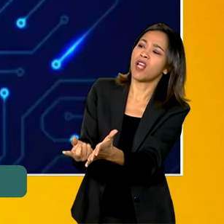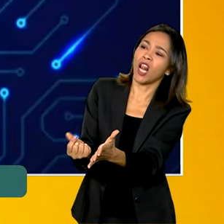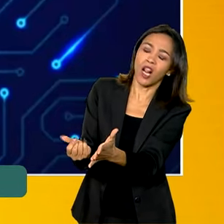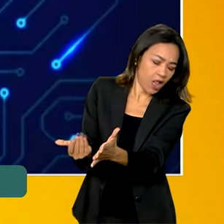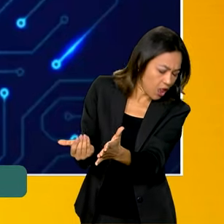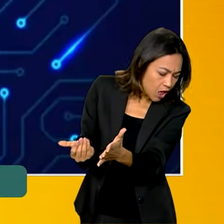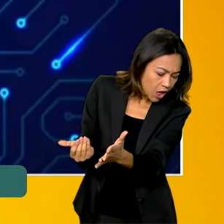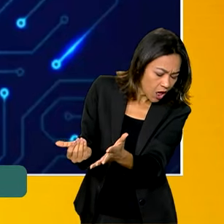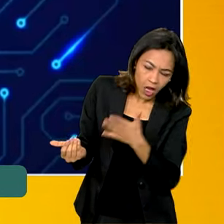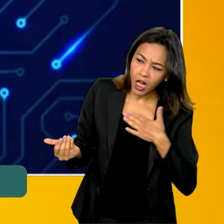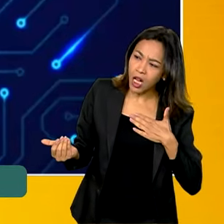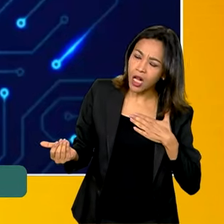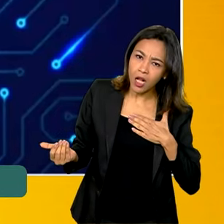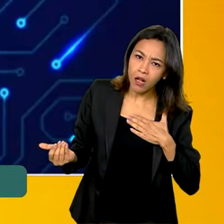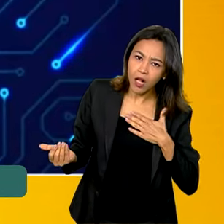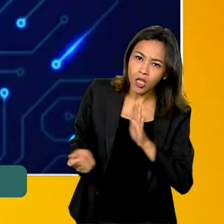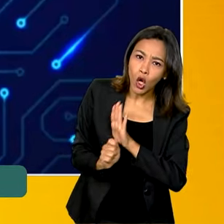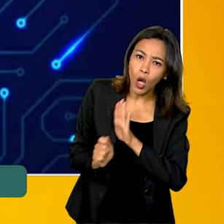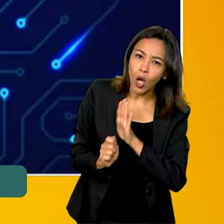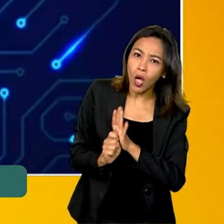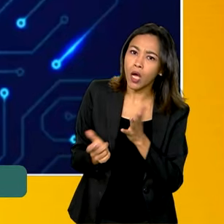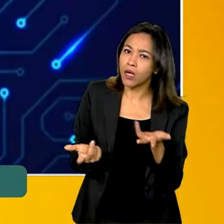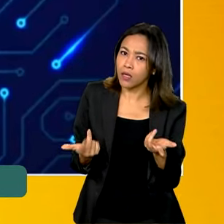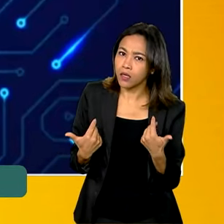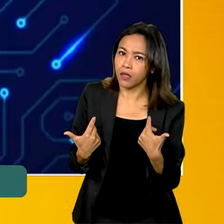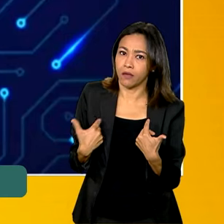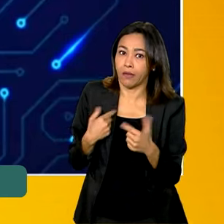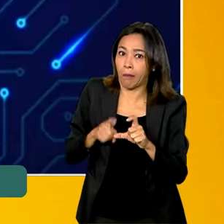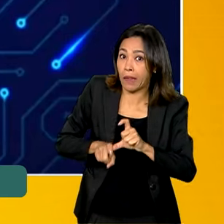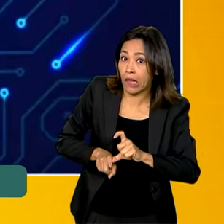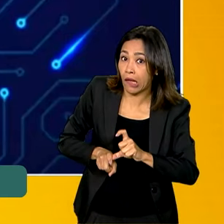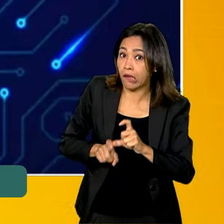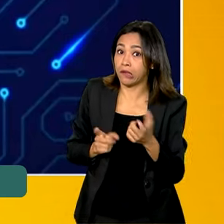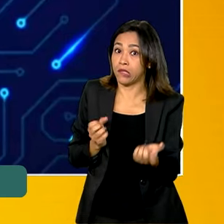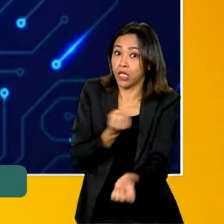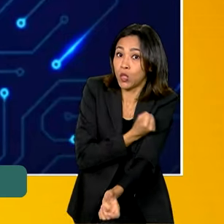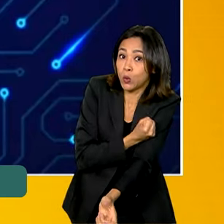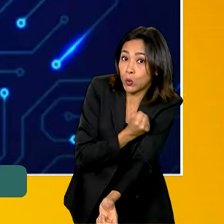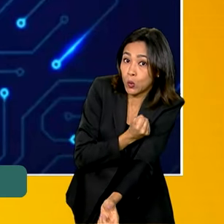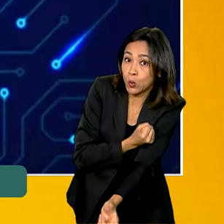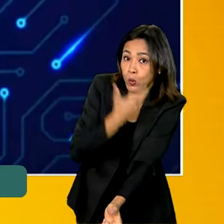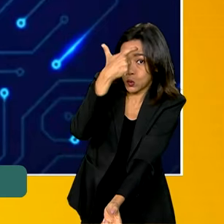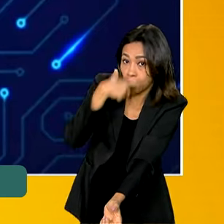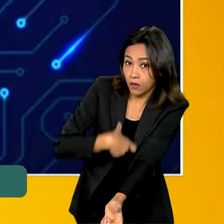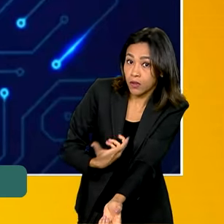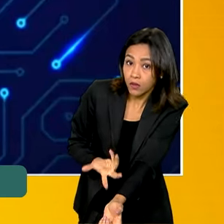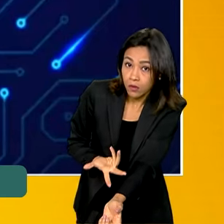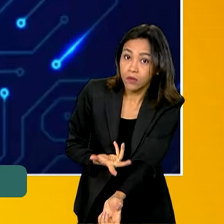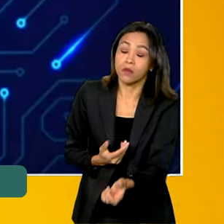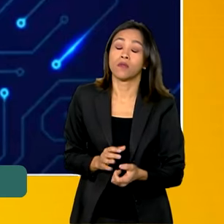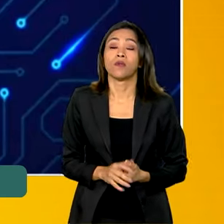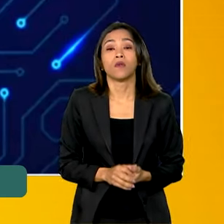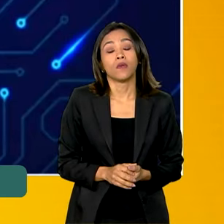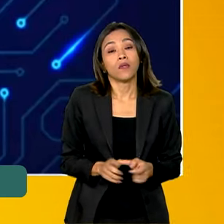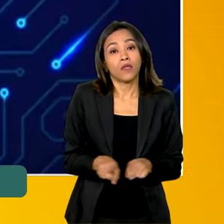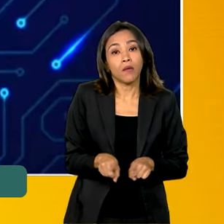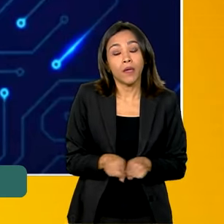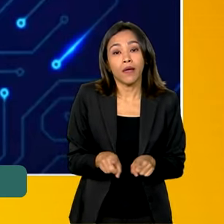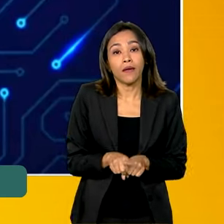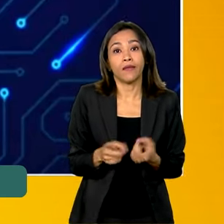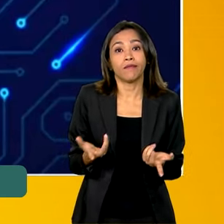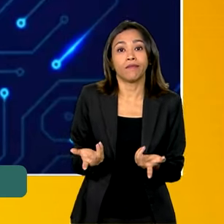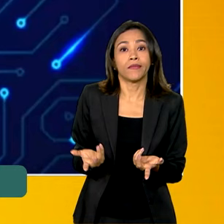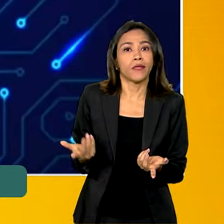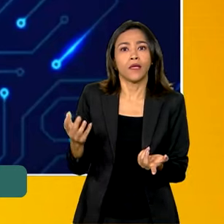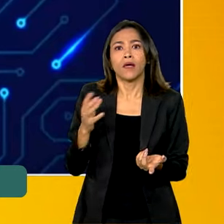manter a drogadição, ou seja, os usuários de droga, mobilizar recursos, não